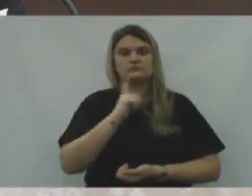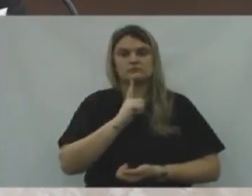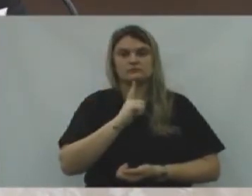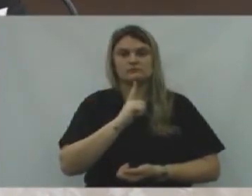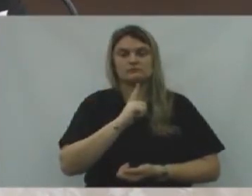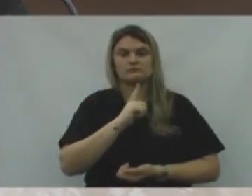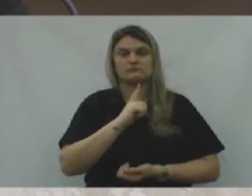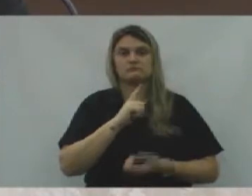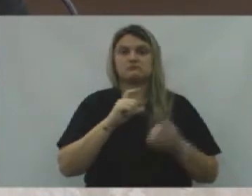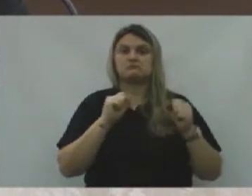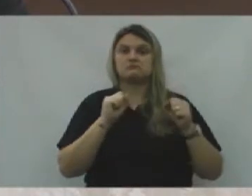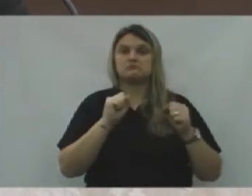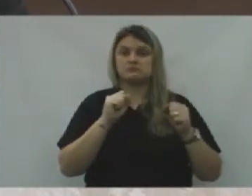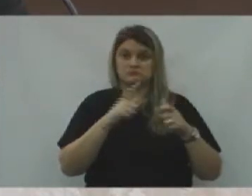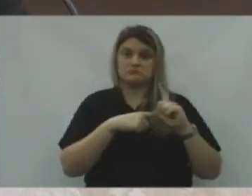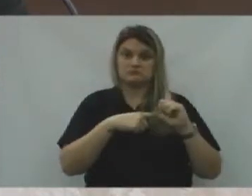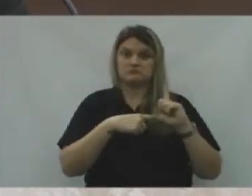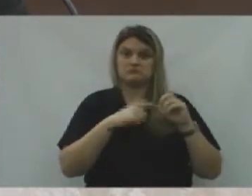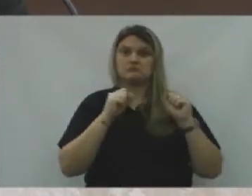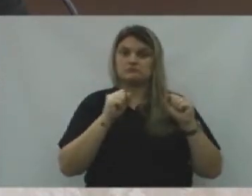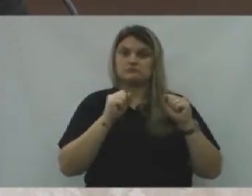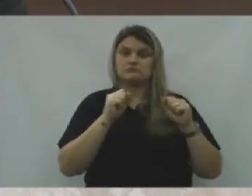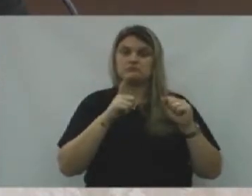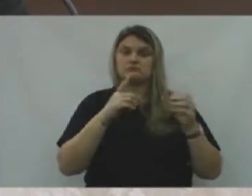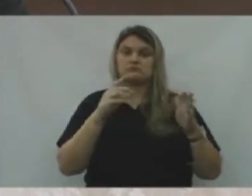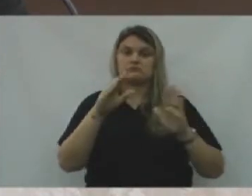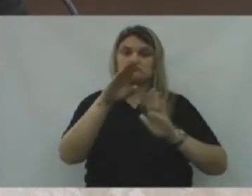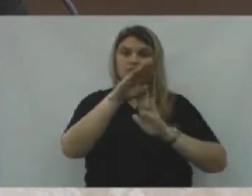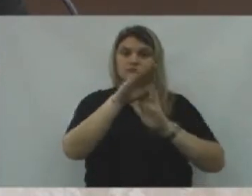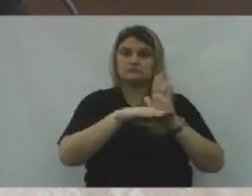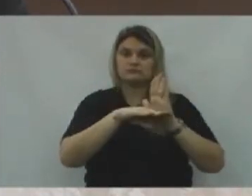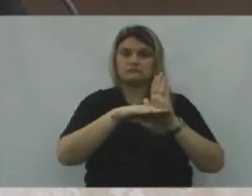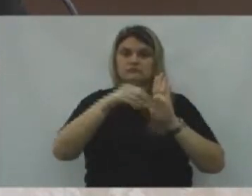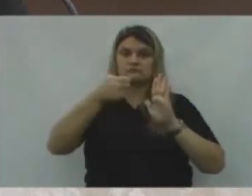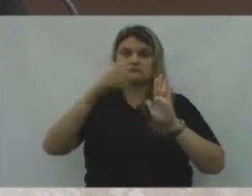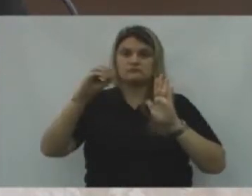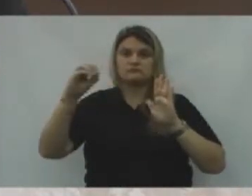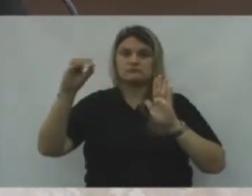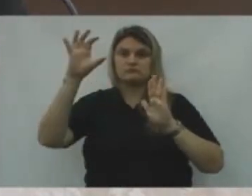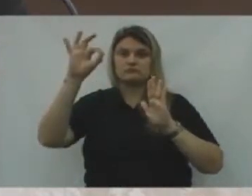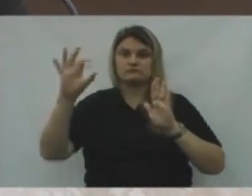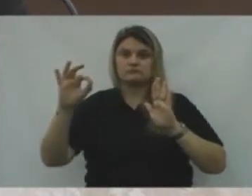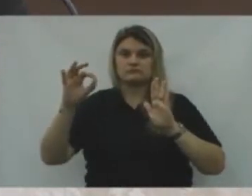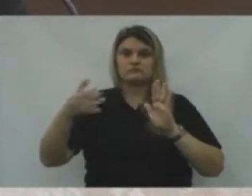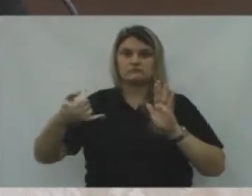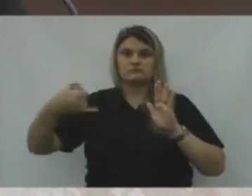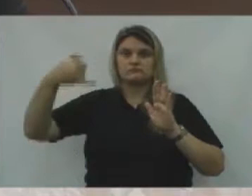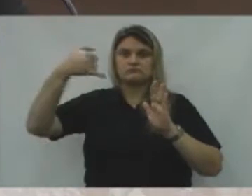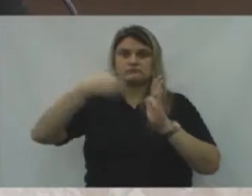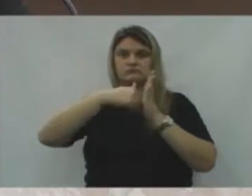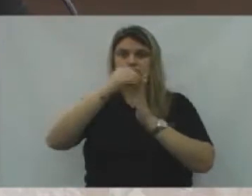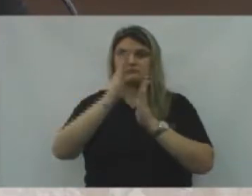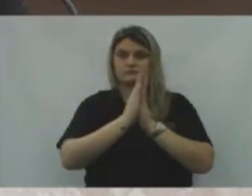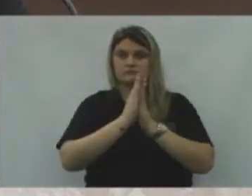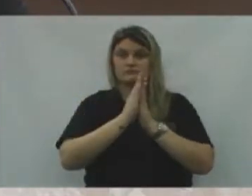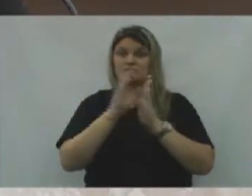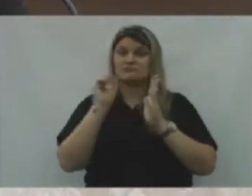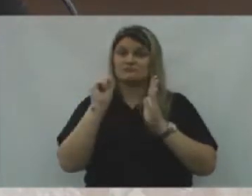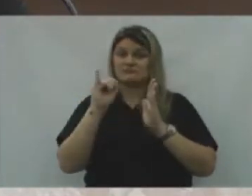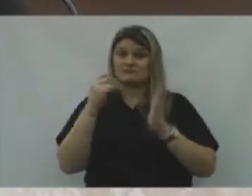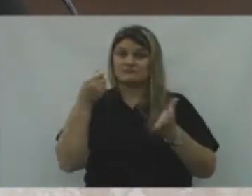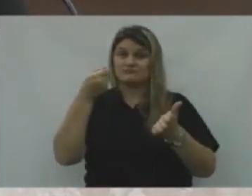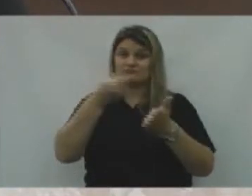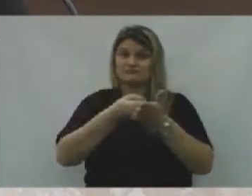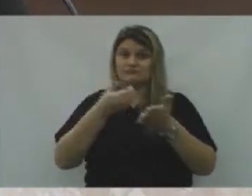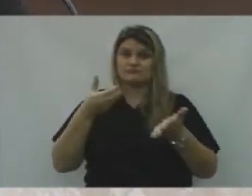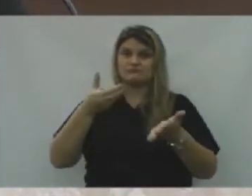enquadrar, Poderá Ter o desconto De 100% Dos juros e multas, Se for para fazer o pagamento